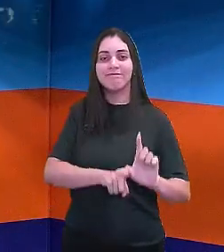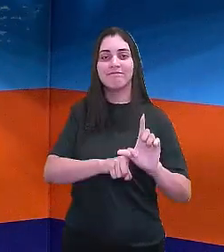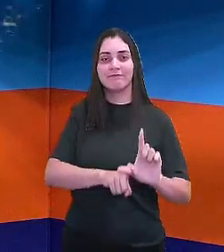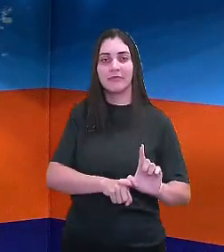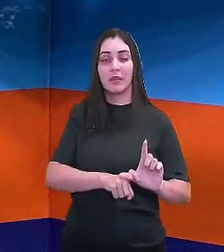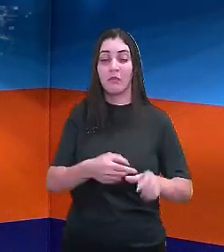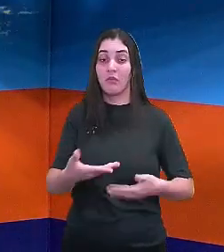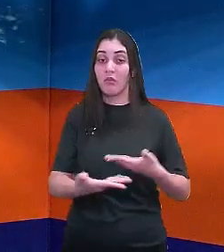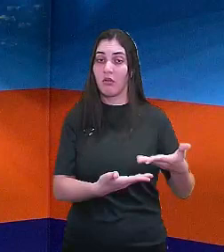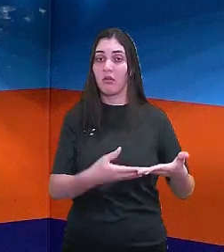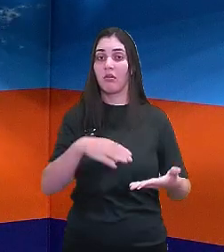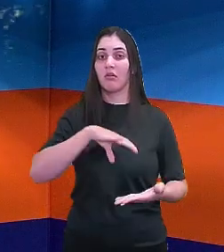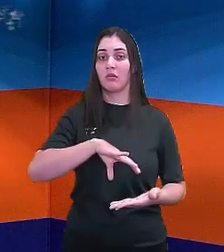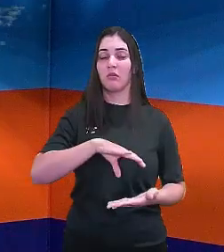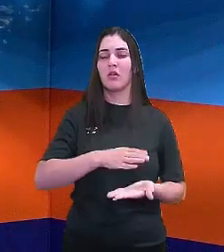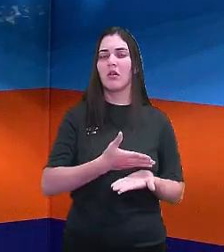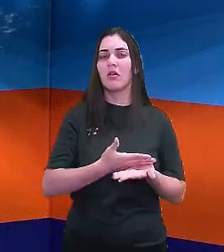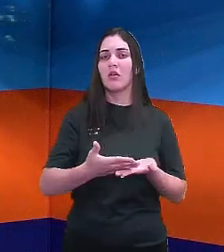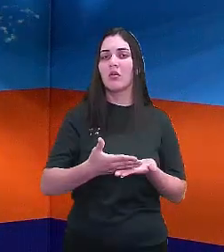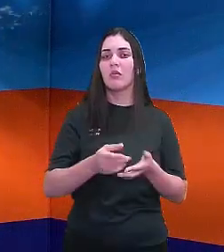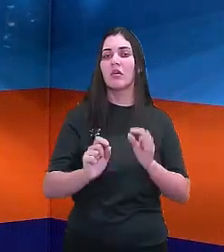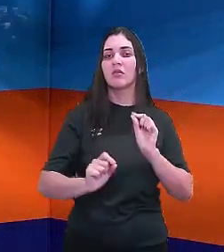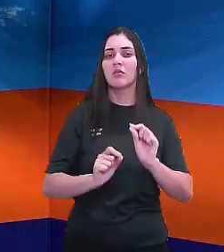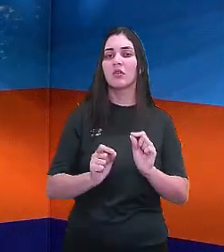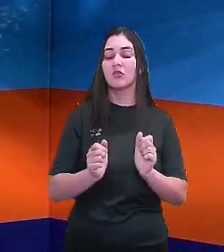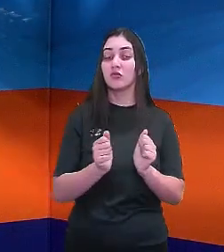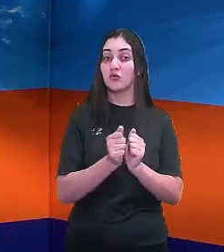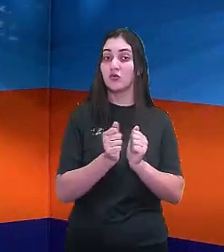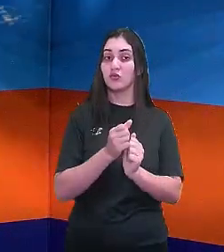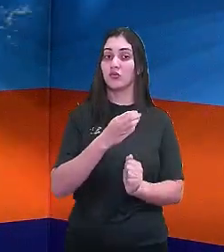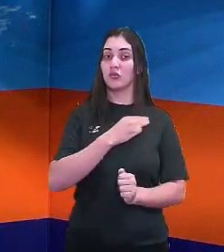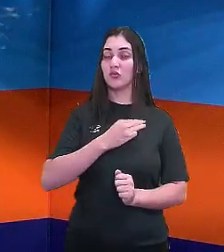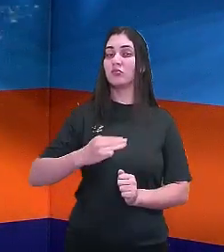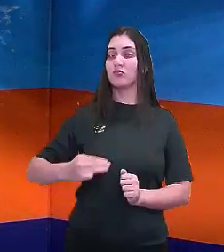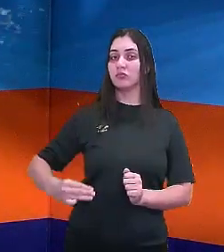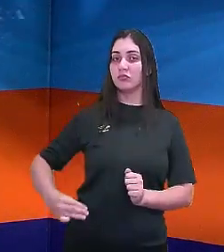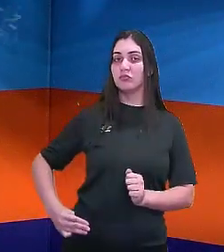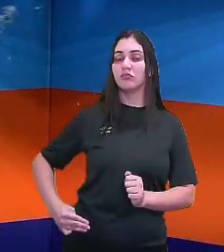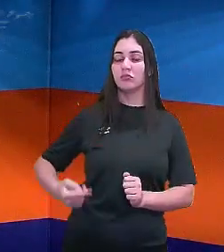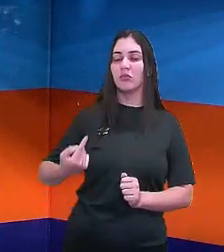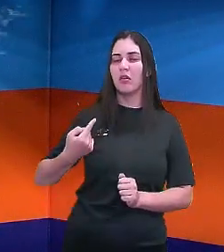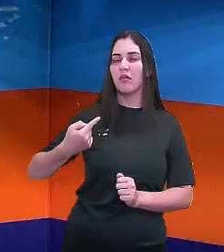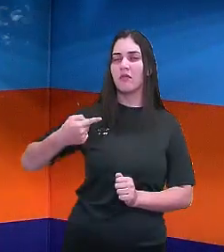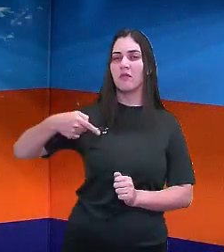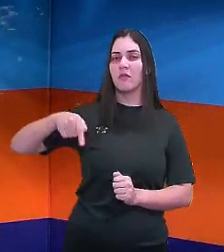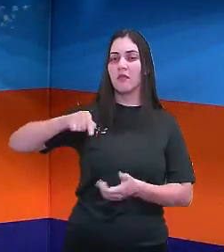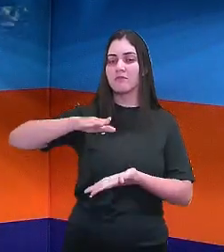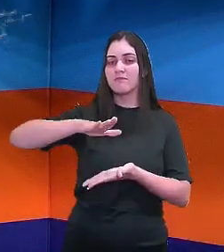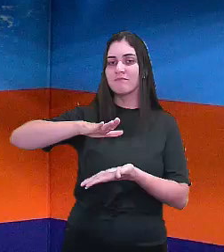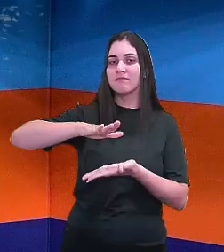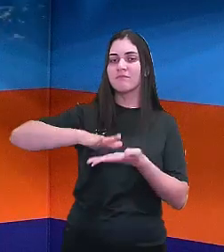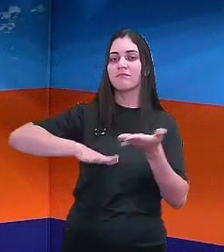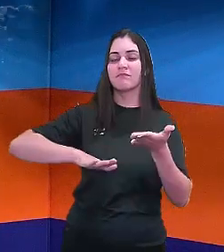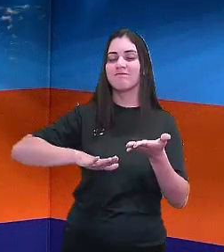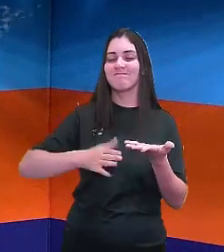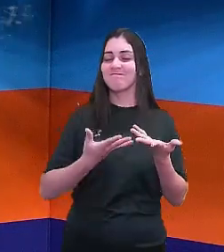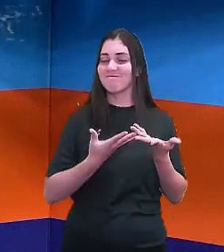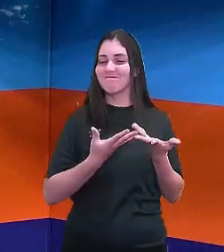a Portugal, ela, junto aos ministros, vai encaminhar essa não